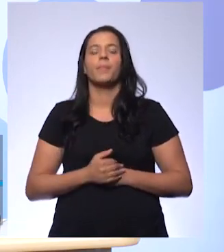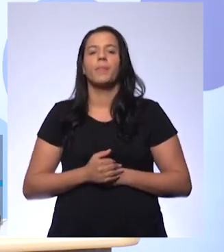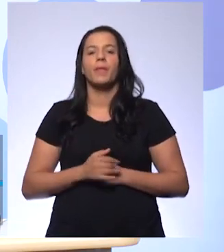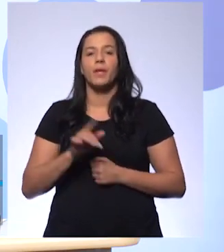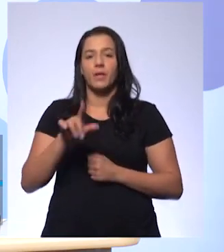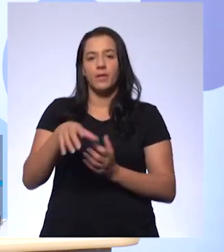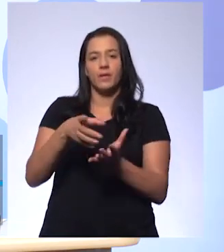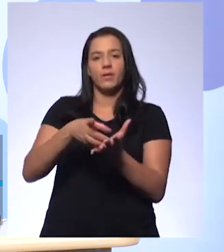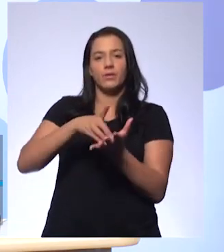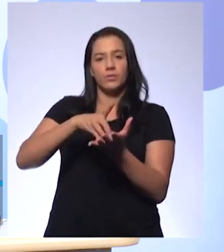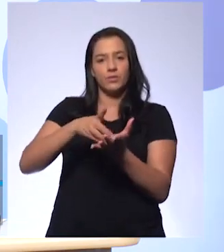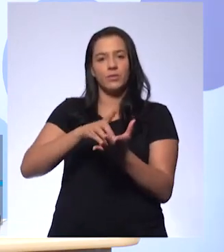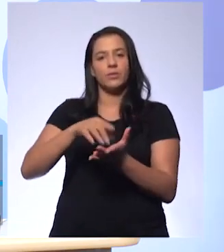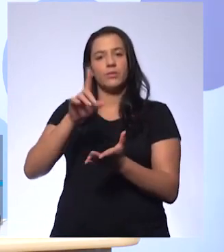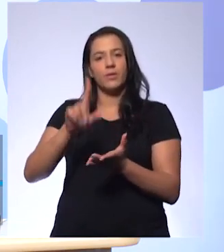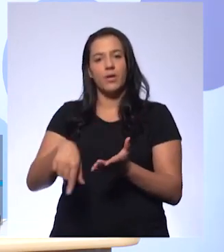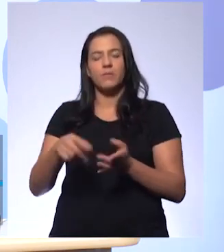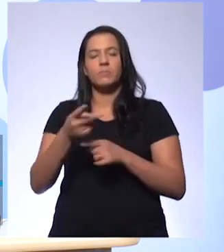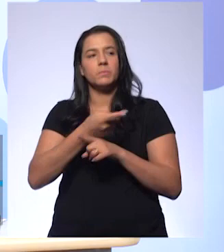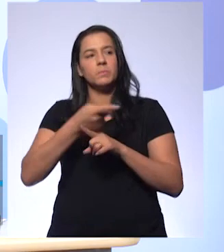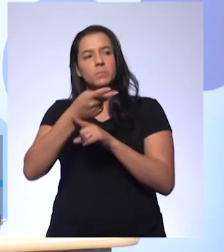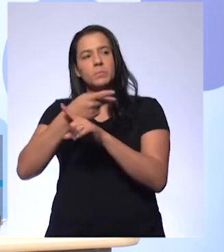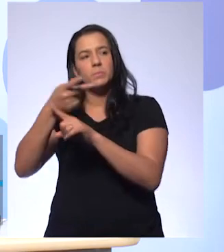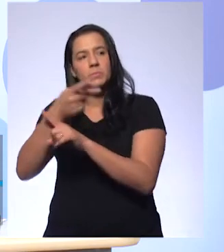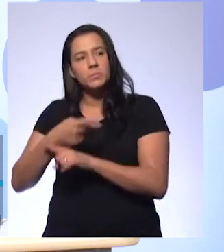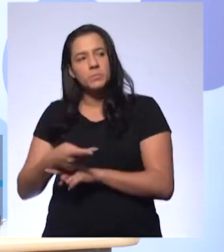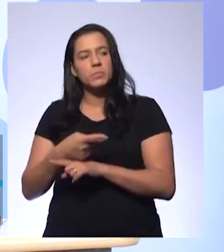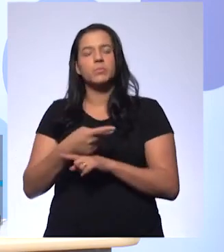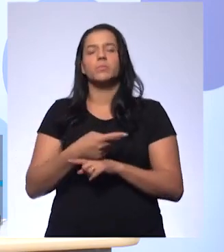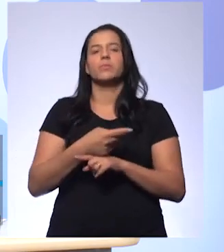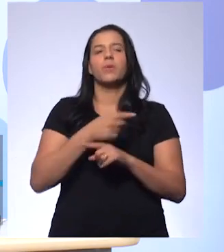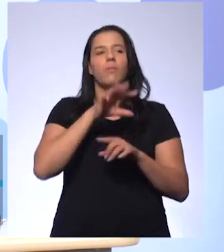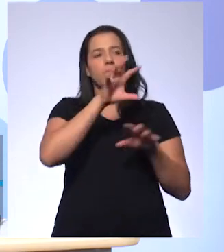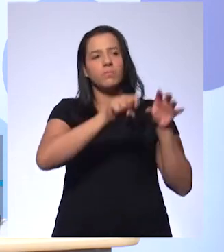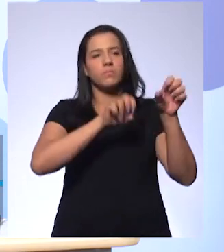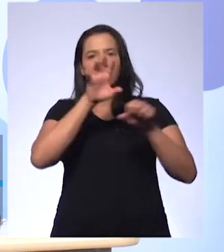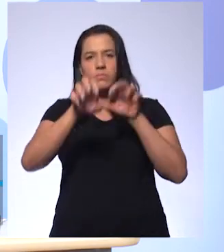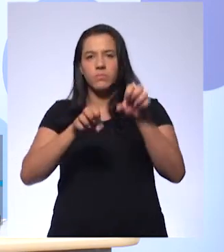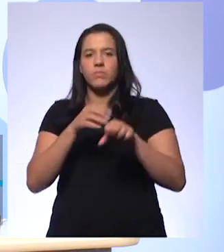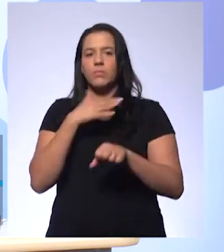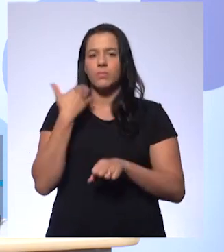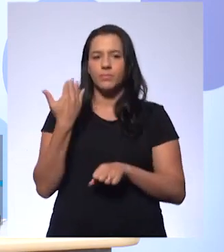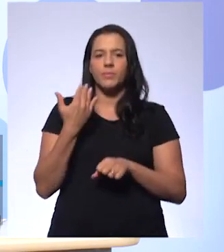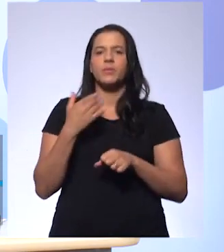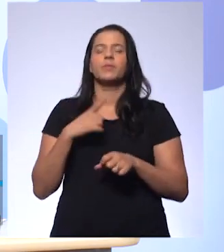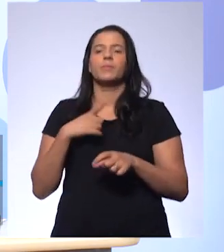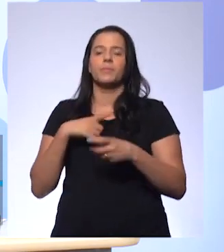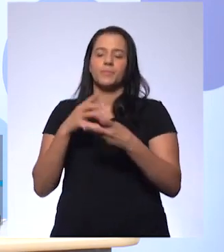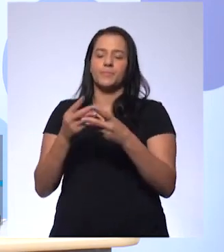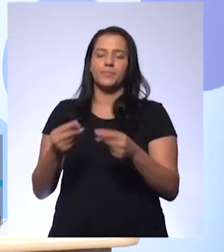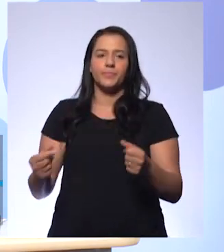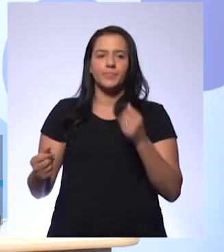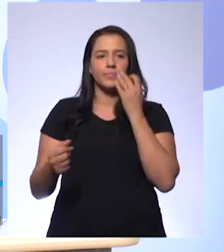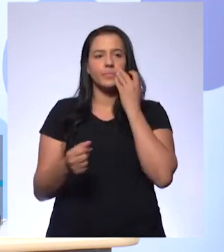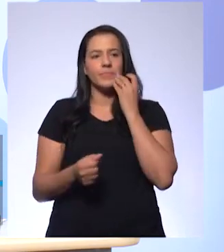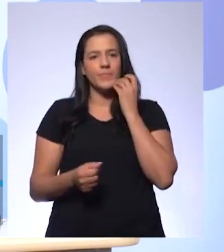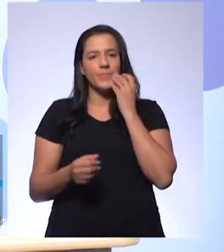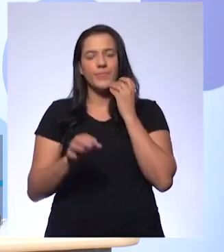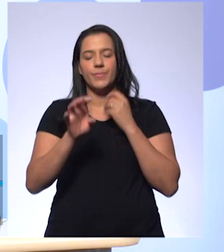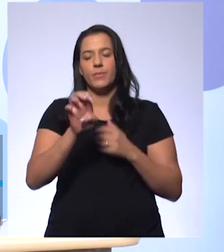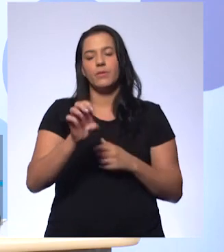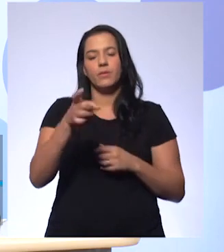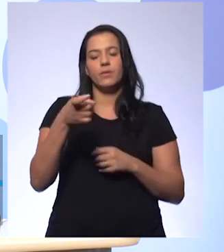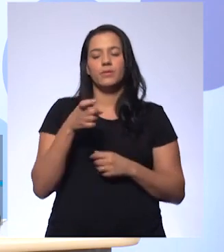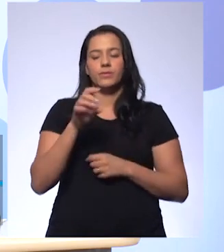dinossauros eram répteis, caçavam e morreram extintos. Muito bem. O Arthur também deu essa contribuição de extinção.